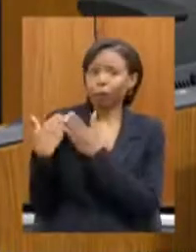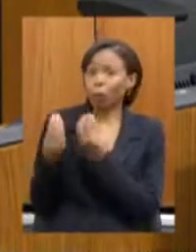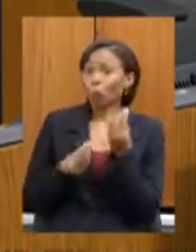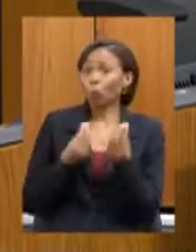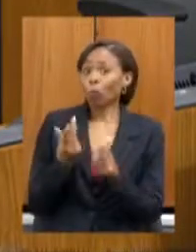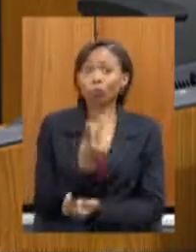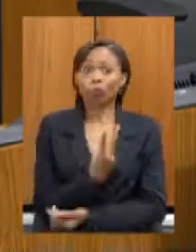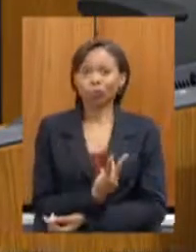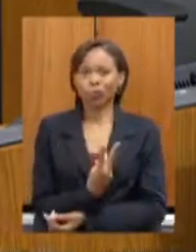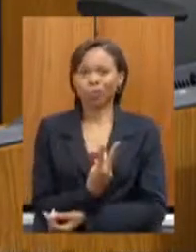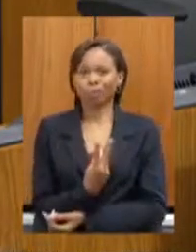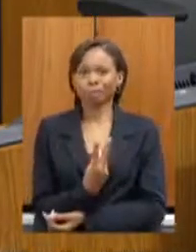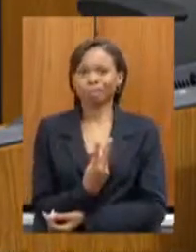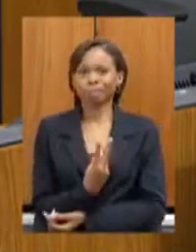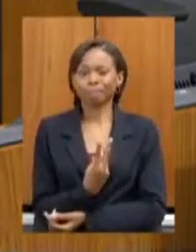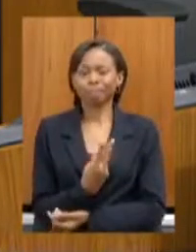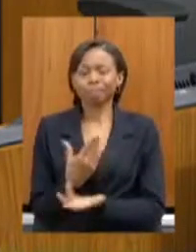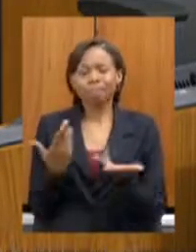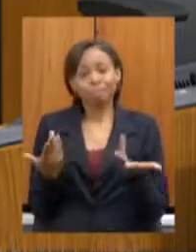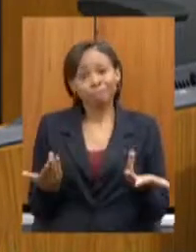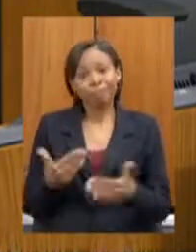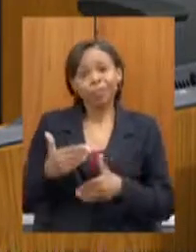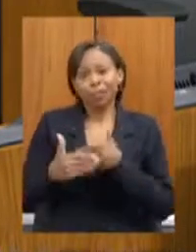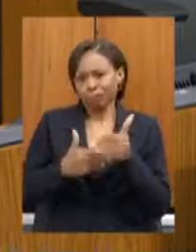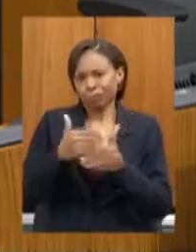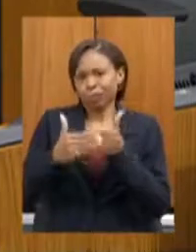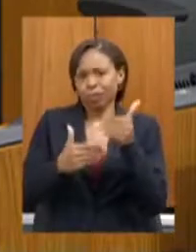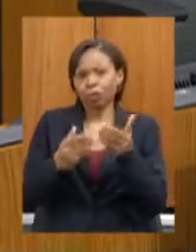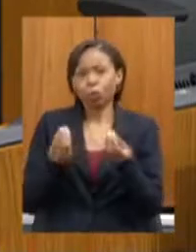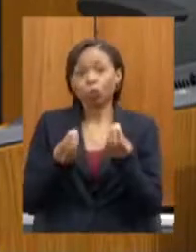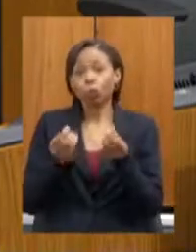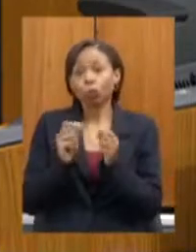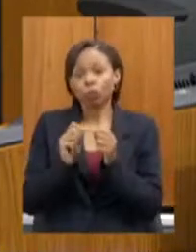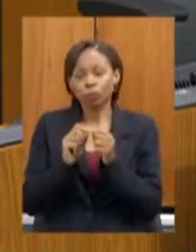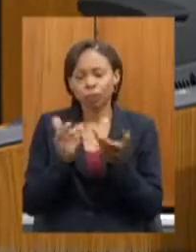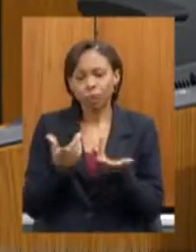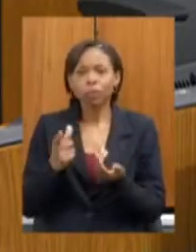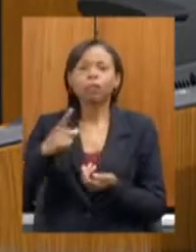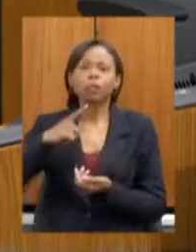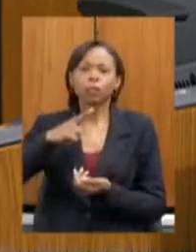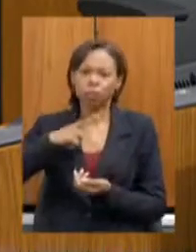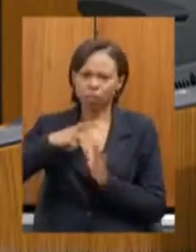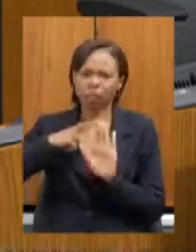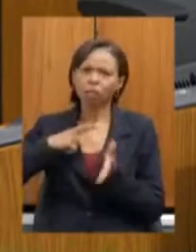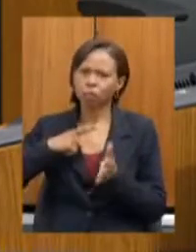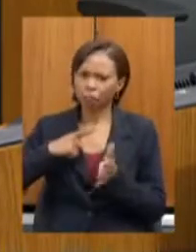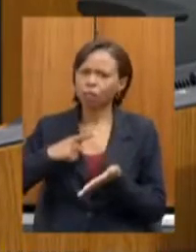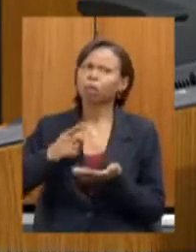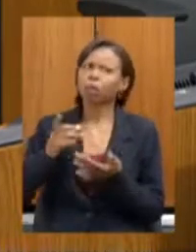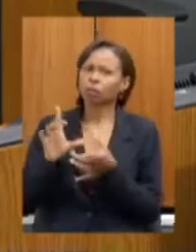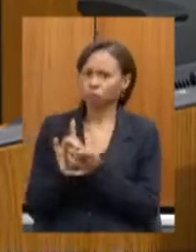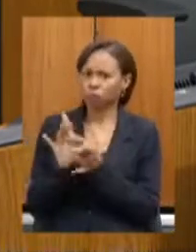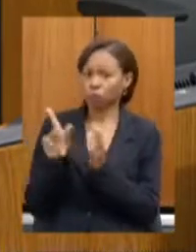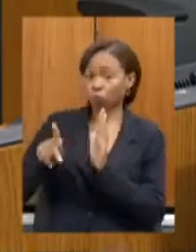processo de concessão. O que a gente faz? A gente obtém a autorização da Assembleia para estadualizar.